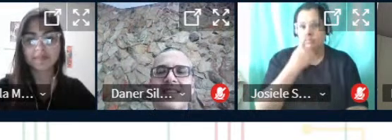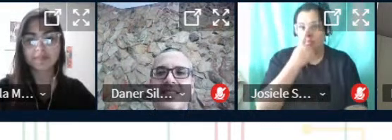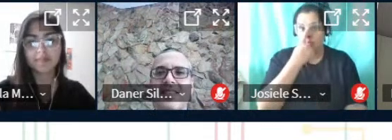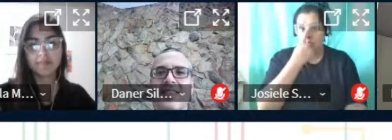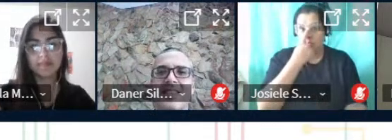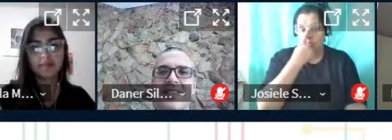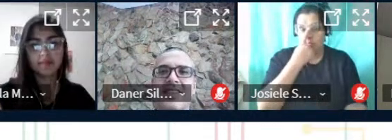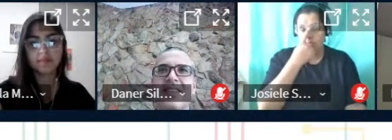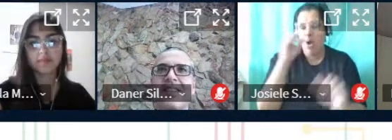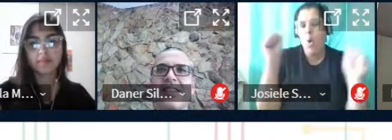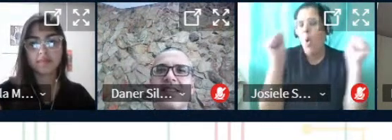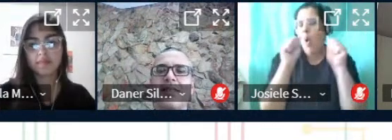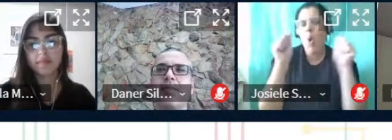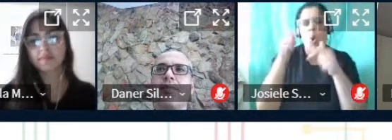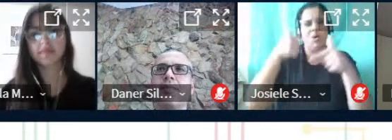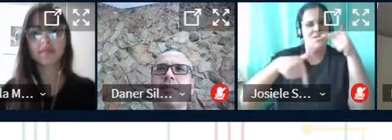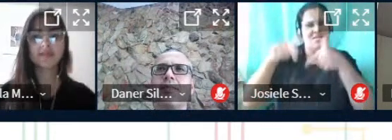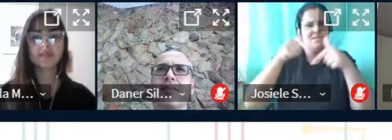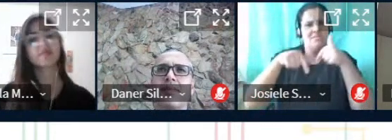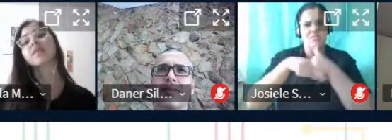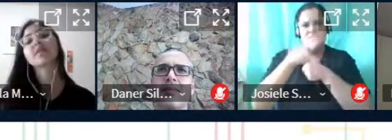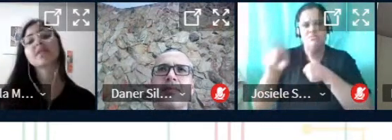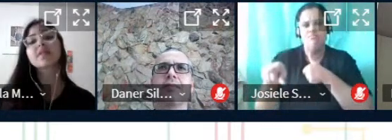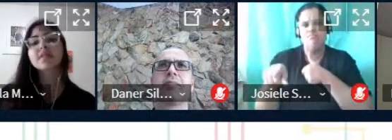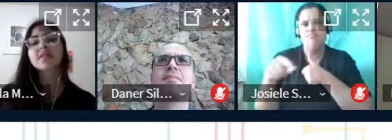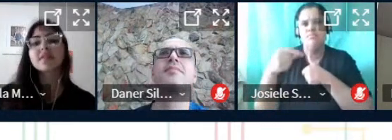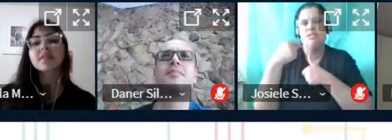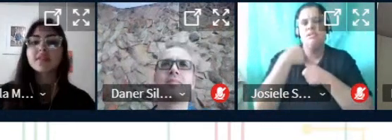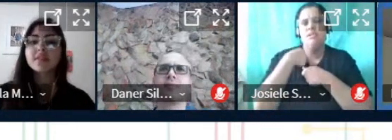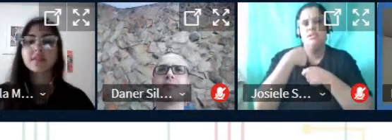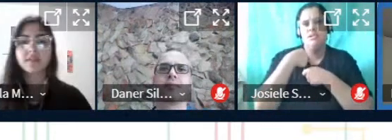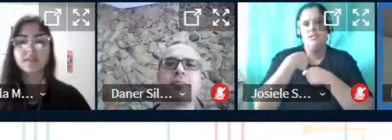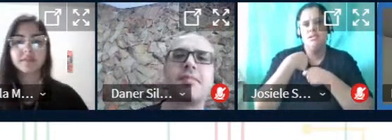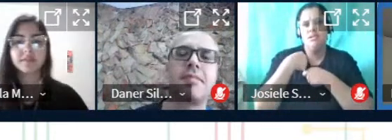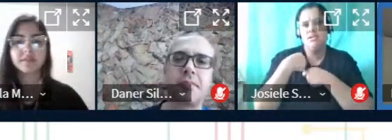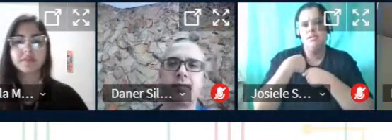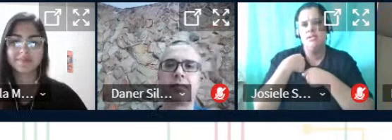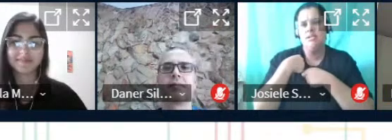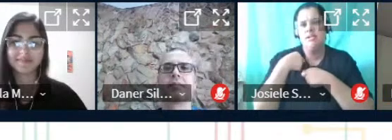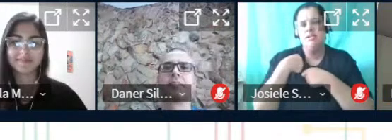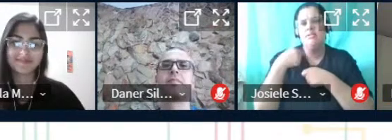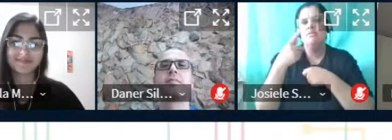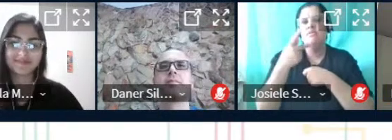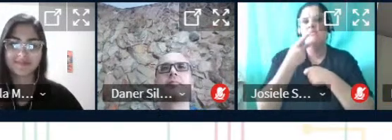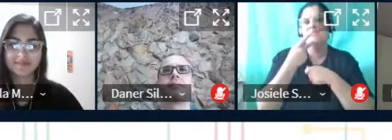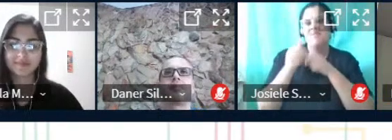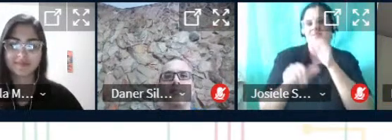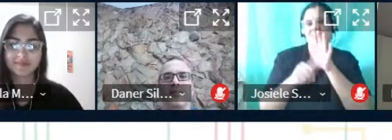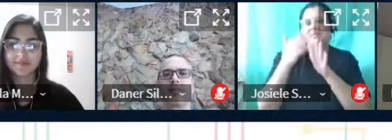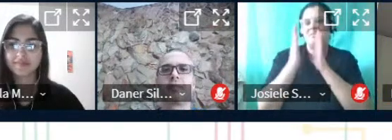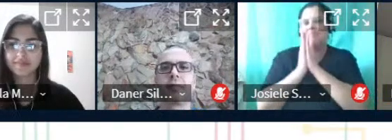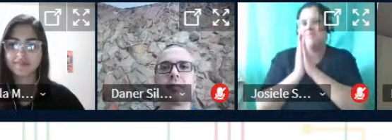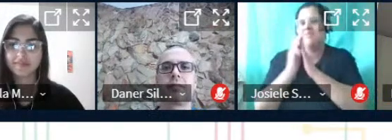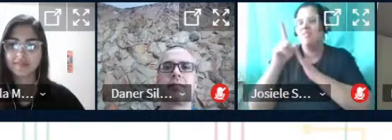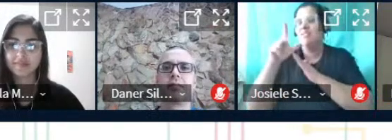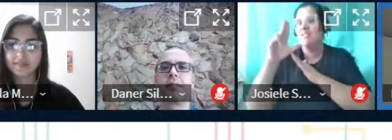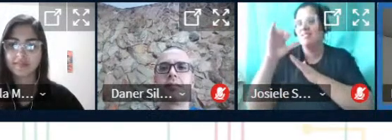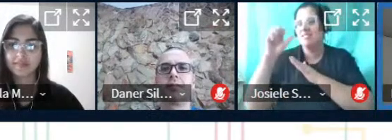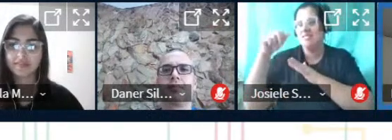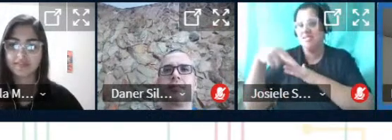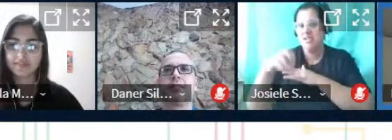adorei o trabalho de vocês mas as minhas considerações são posteriores as considerações do professor Luciano por gentileza Luciano